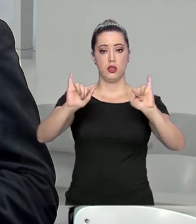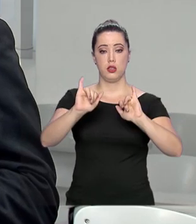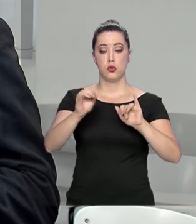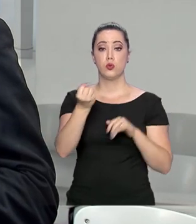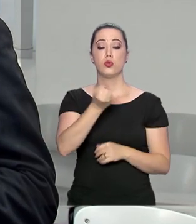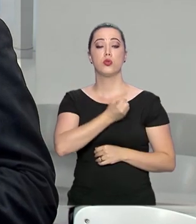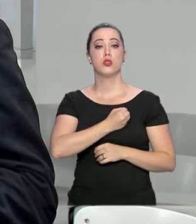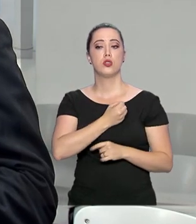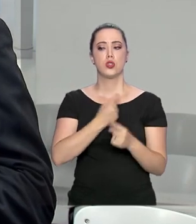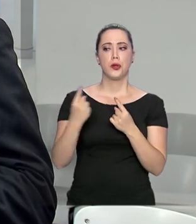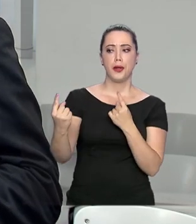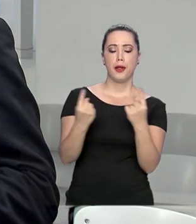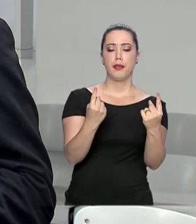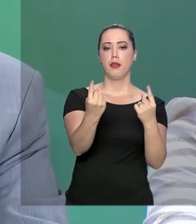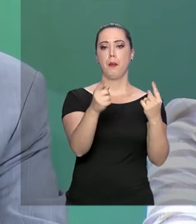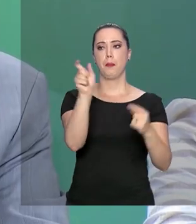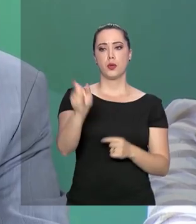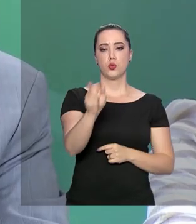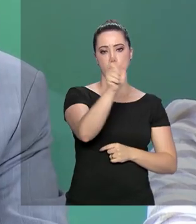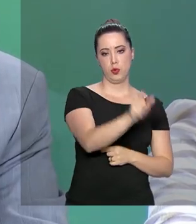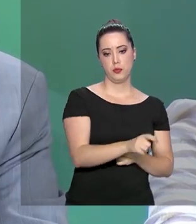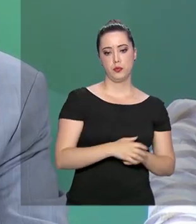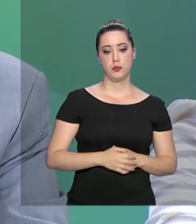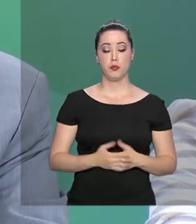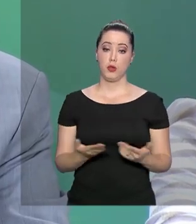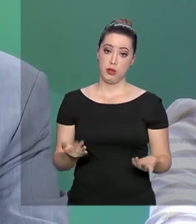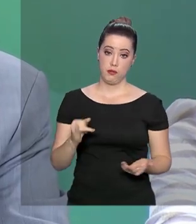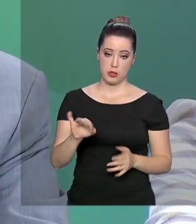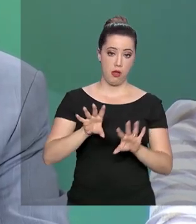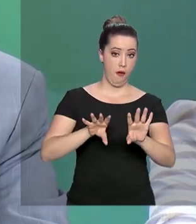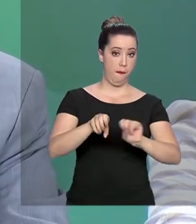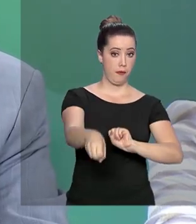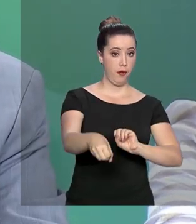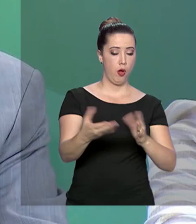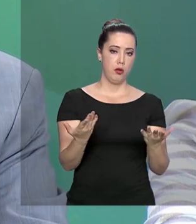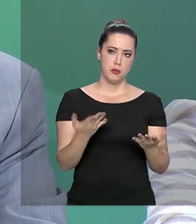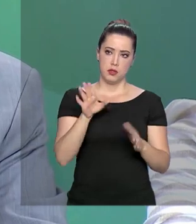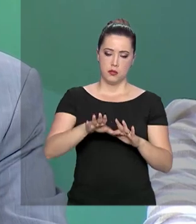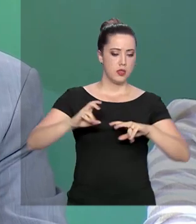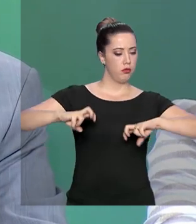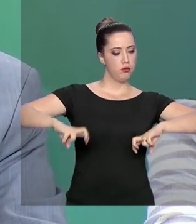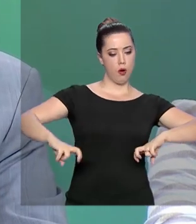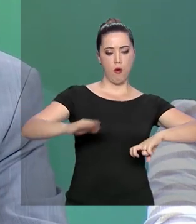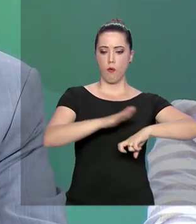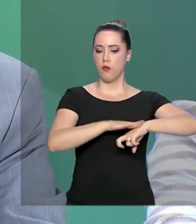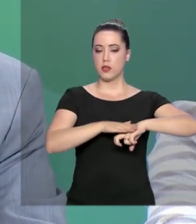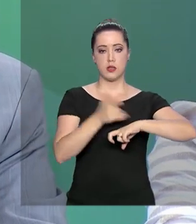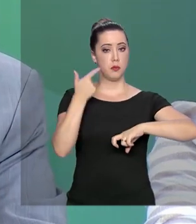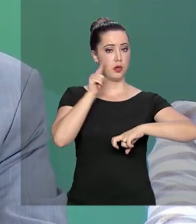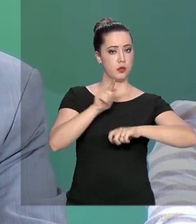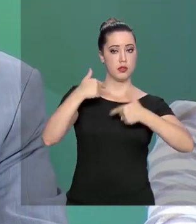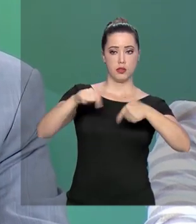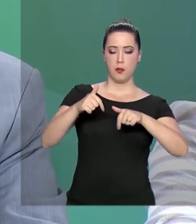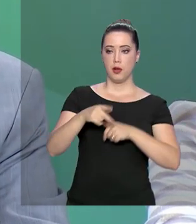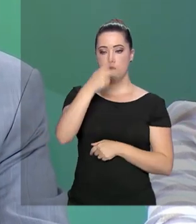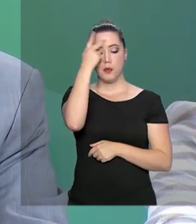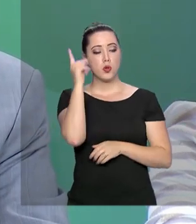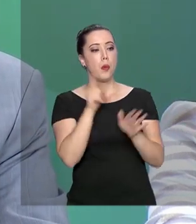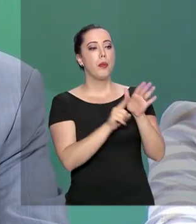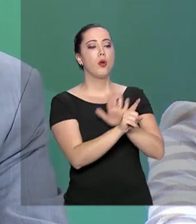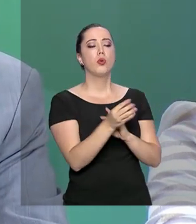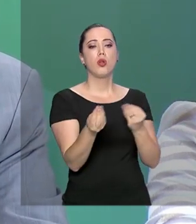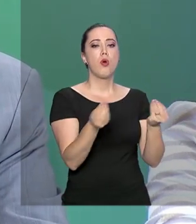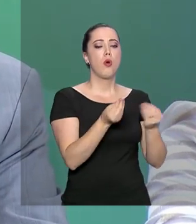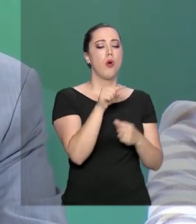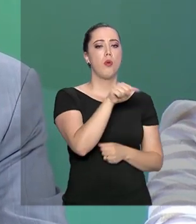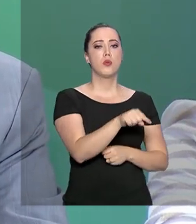cada participante do ENAD. Você se forma e na entrevista de emprego, o pessoal vai dizer como é que foi a sua